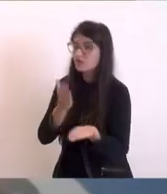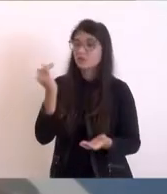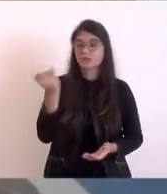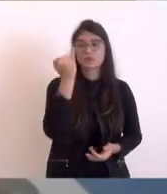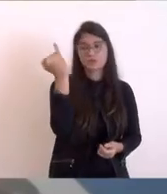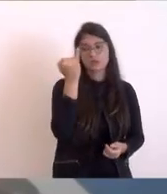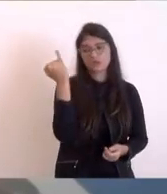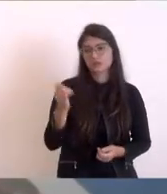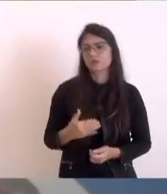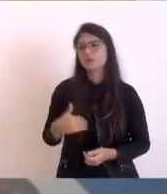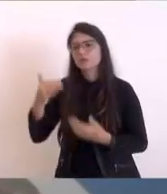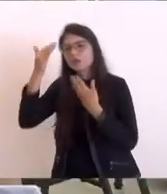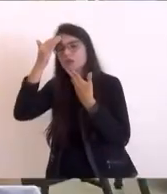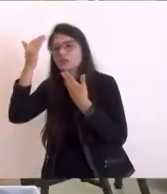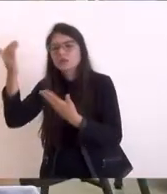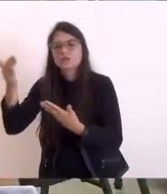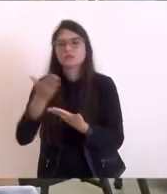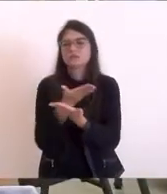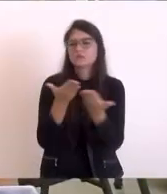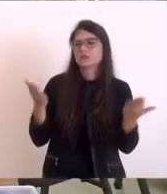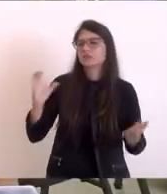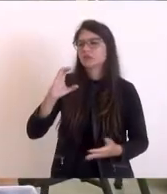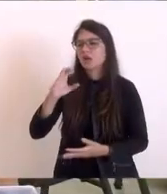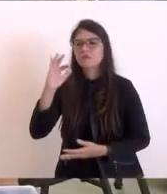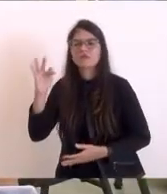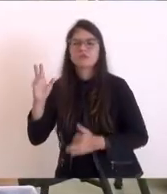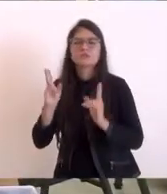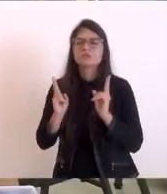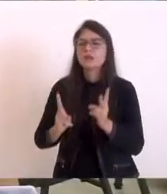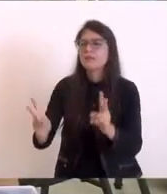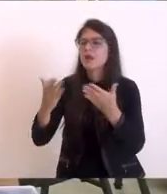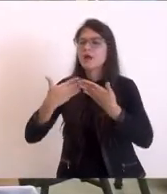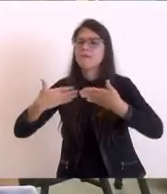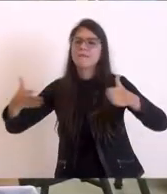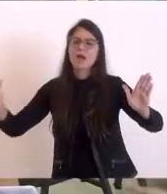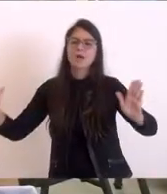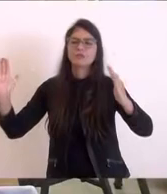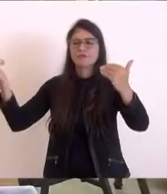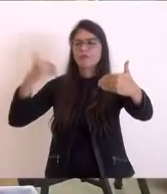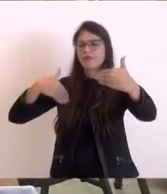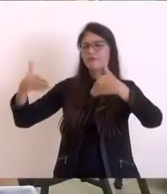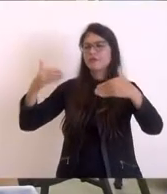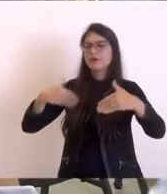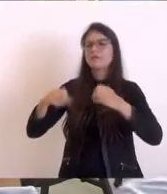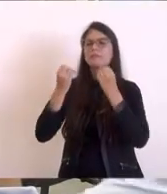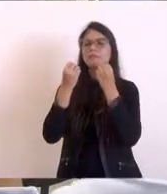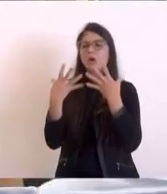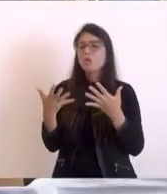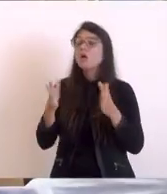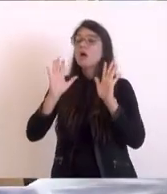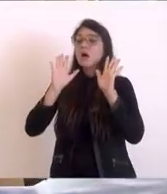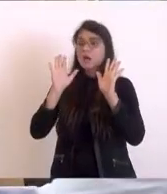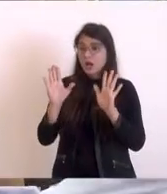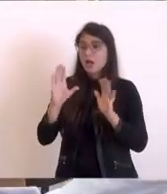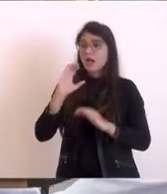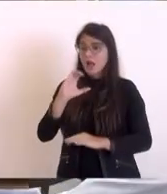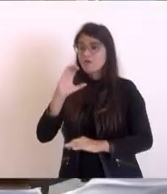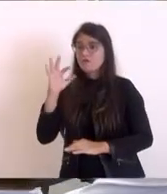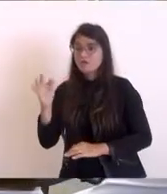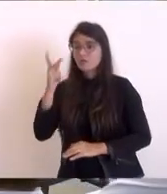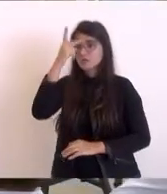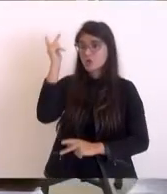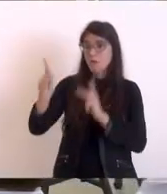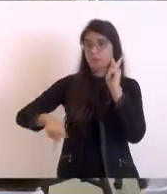todos vocês Cabo Frio está sempre de braços abertos Cabo Frio é a cidade mais populosa mas não é melhor não é agora eu vou